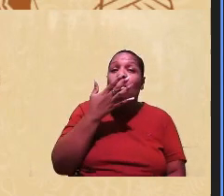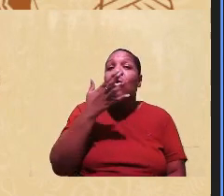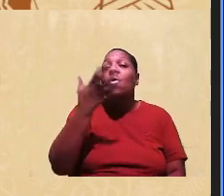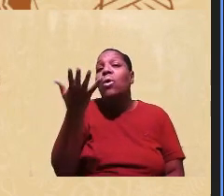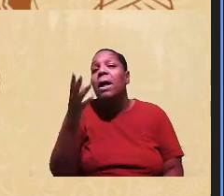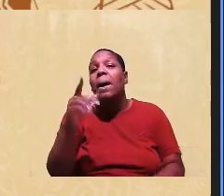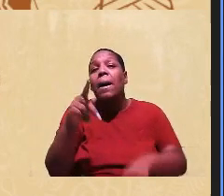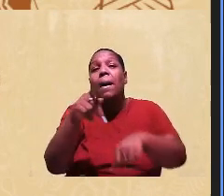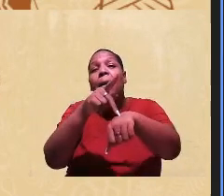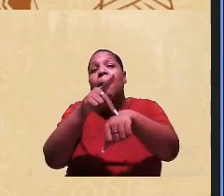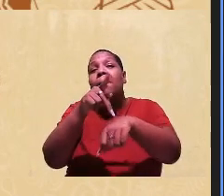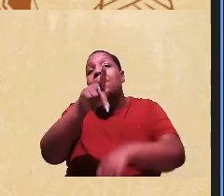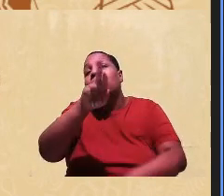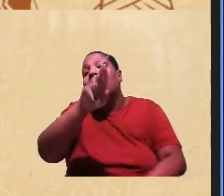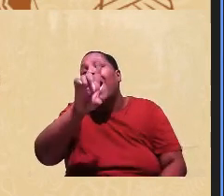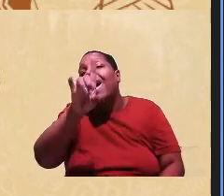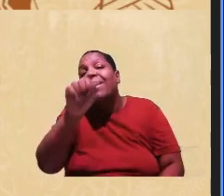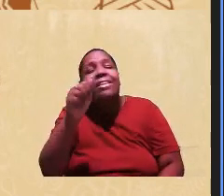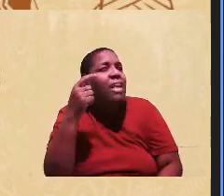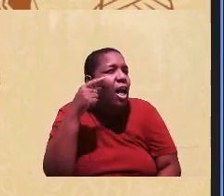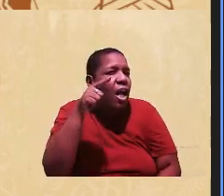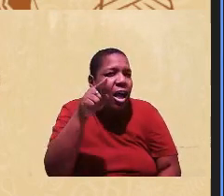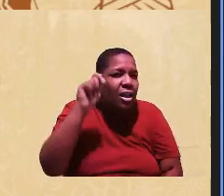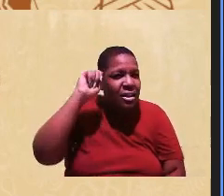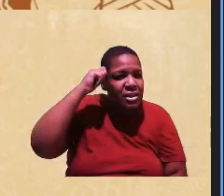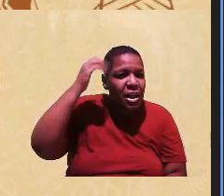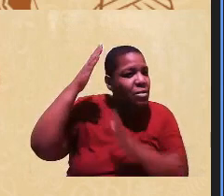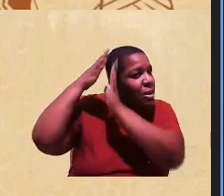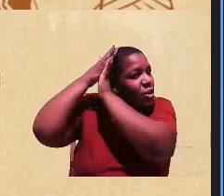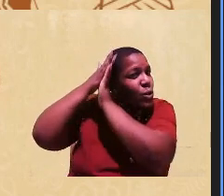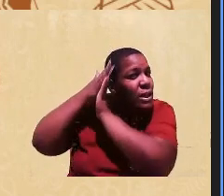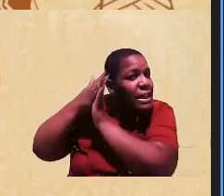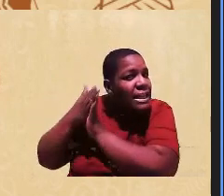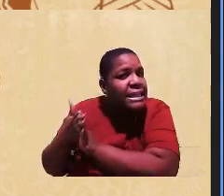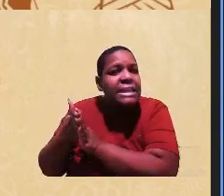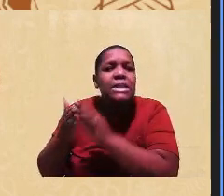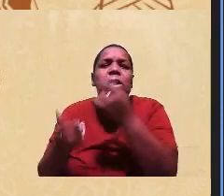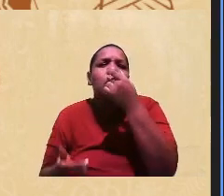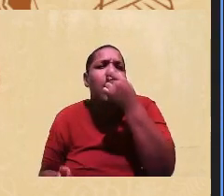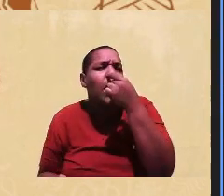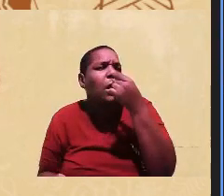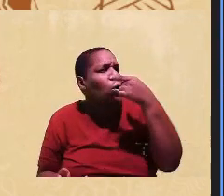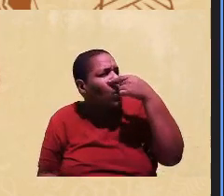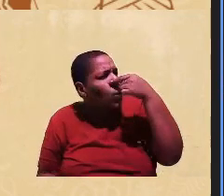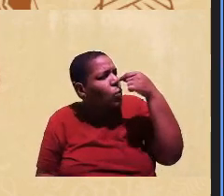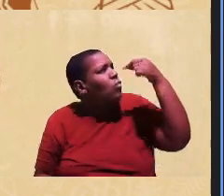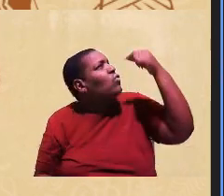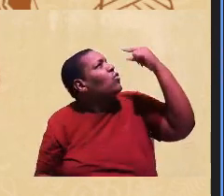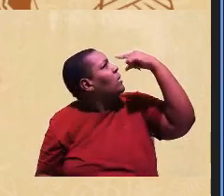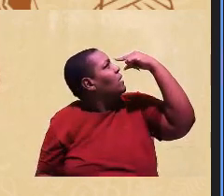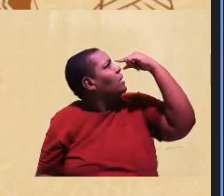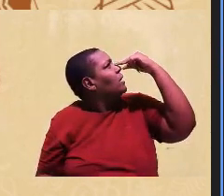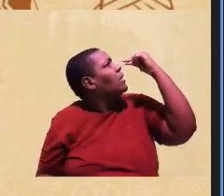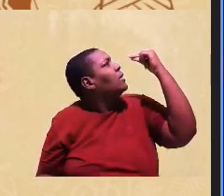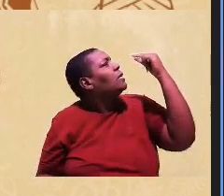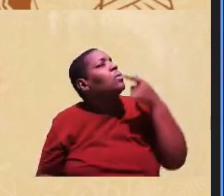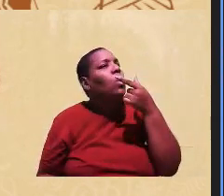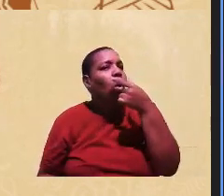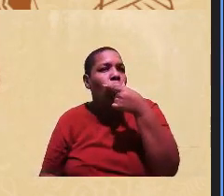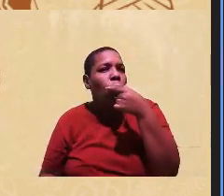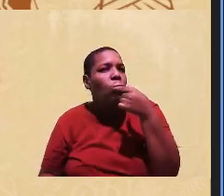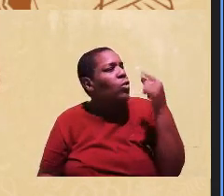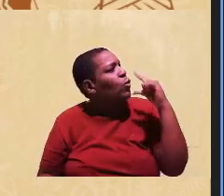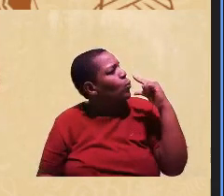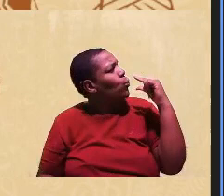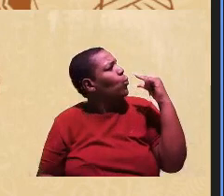cor parda, entre esses pretos tem cabelo liso, tem nariz mais fino, boca menos lábios finos, se são